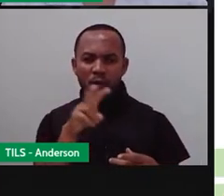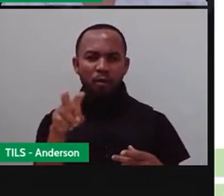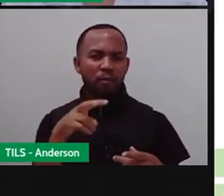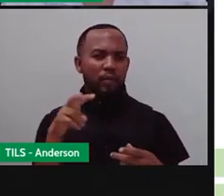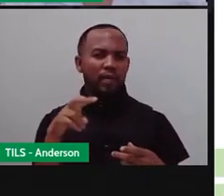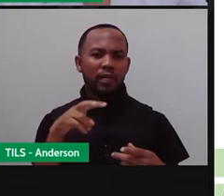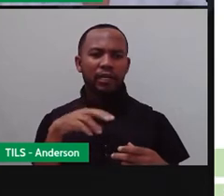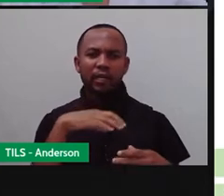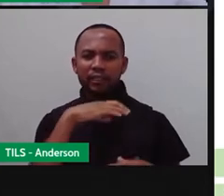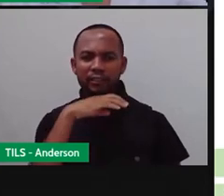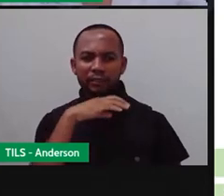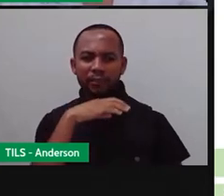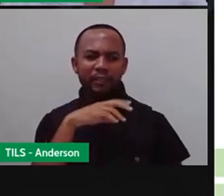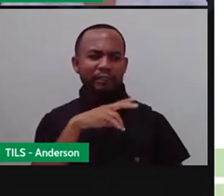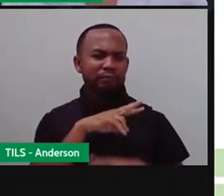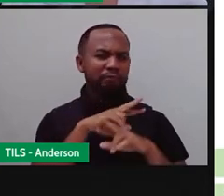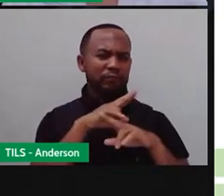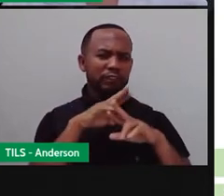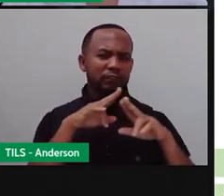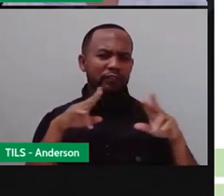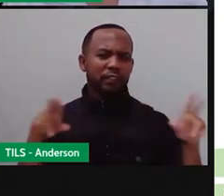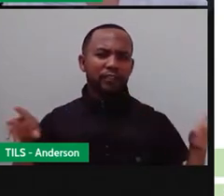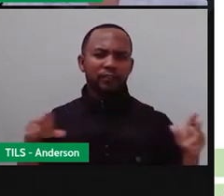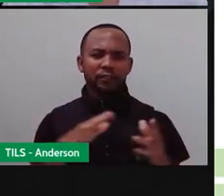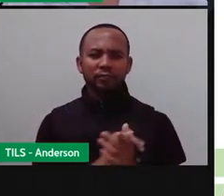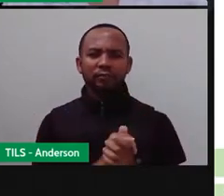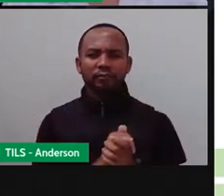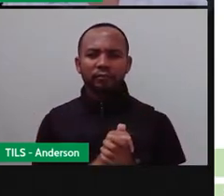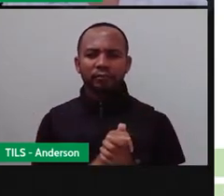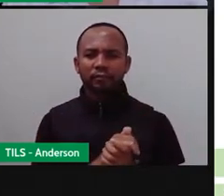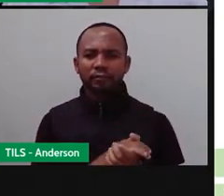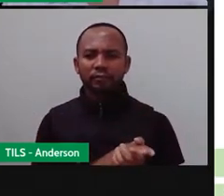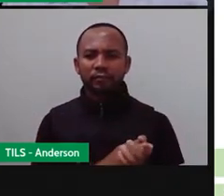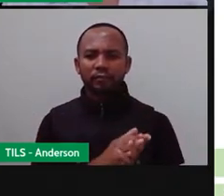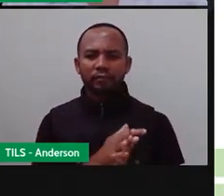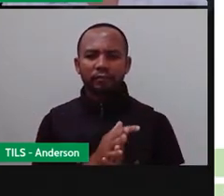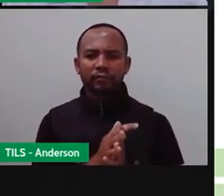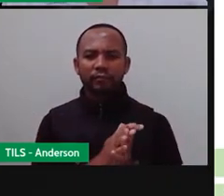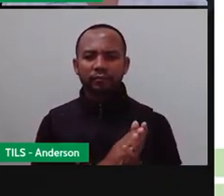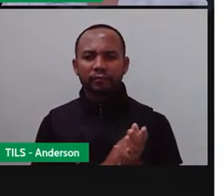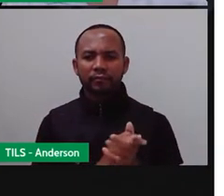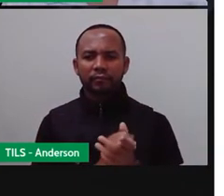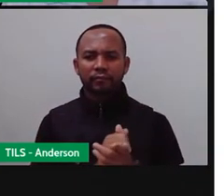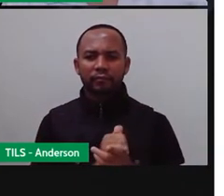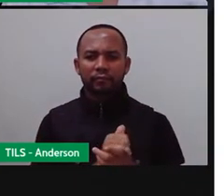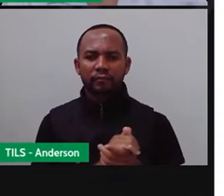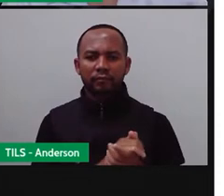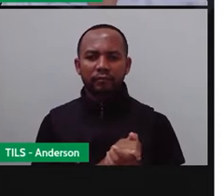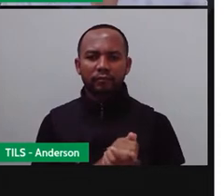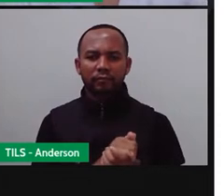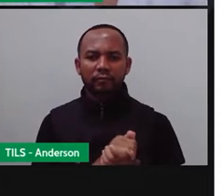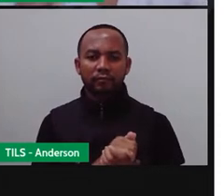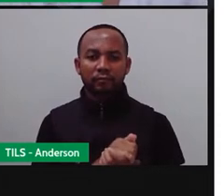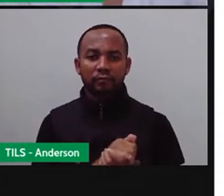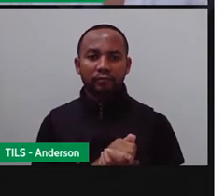hamster, temos de tudo aqui hoje. Vamos descobrir. Bom,